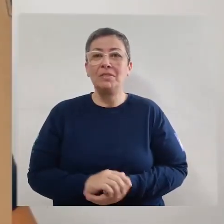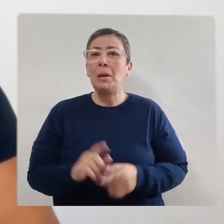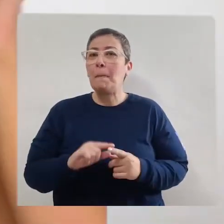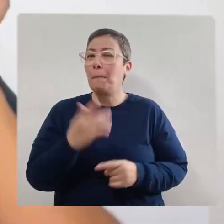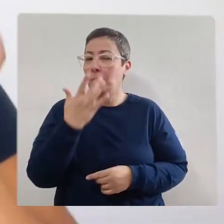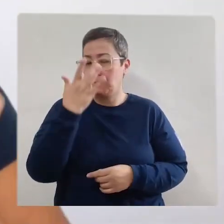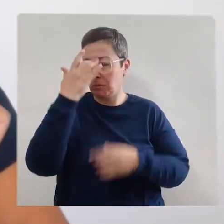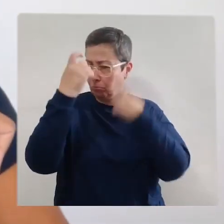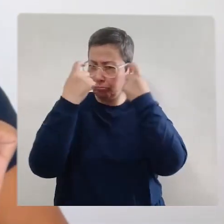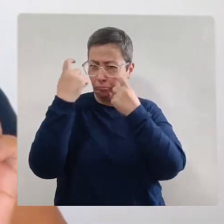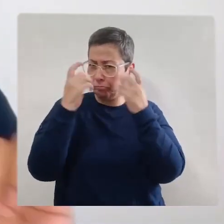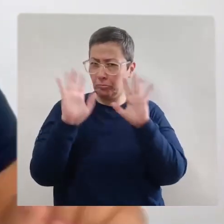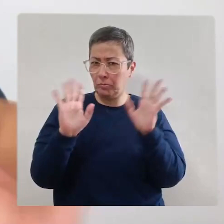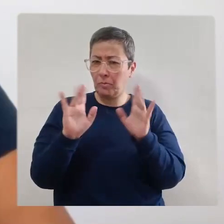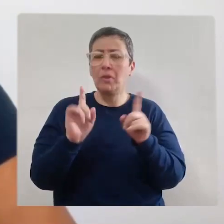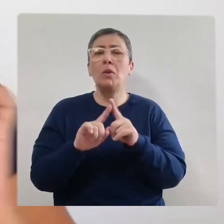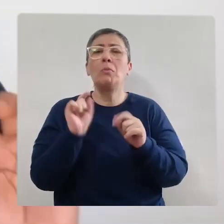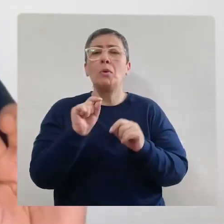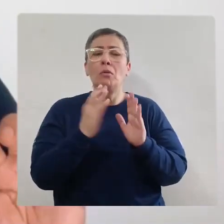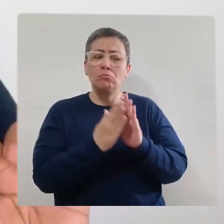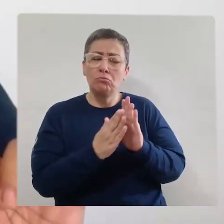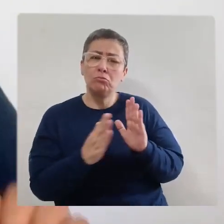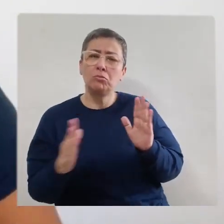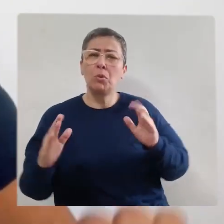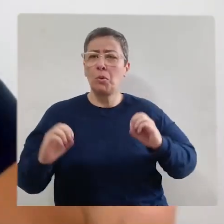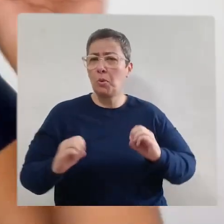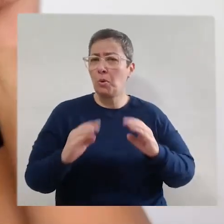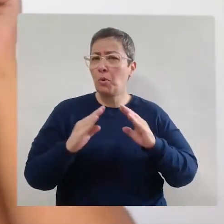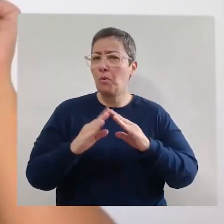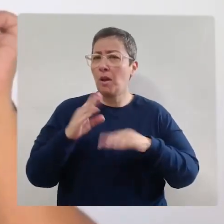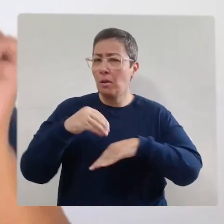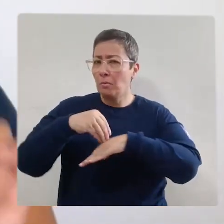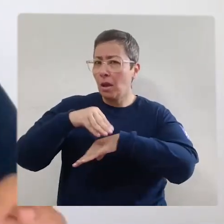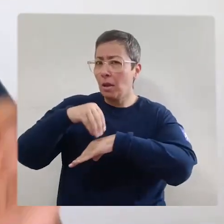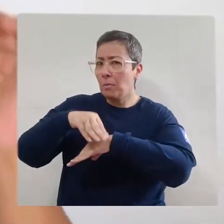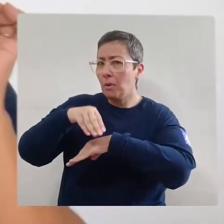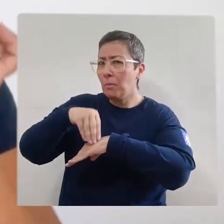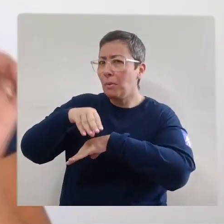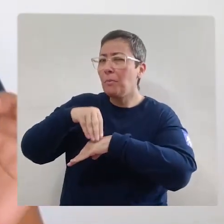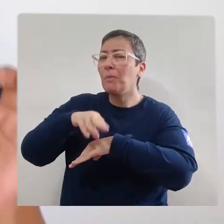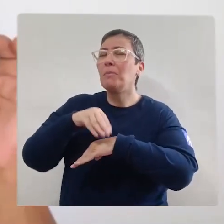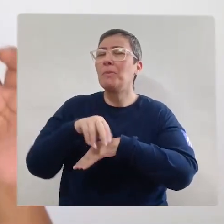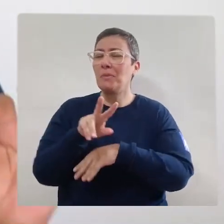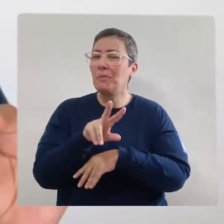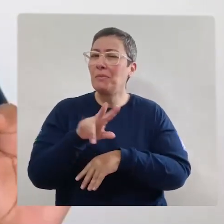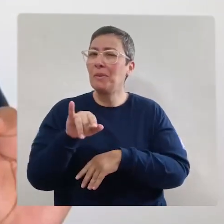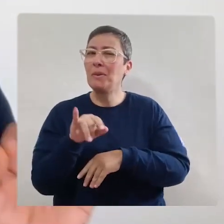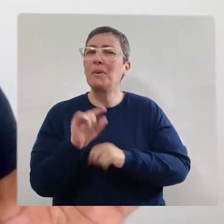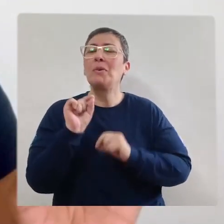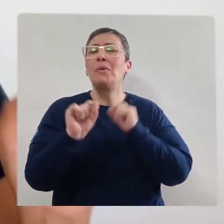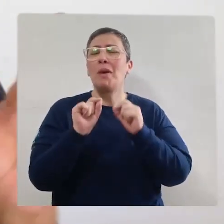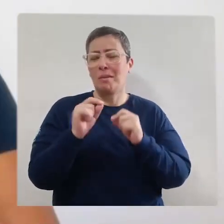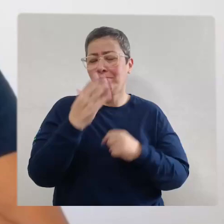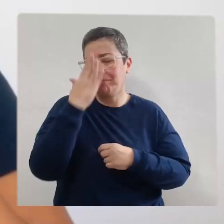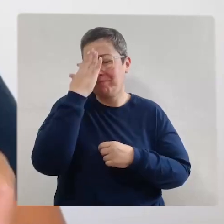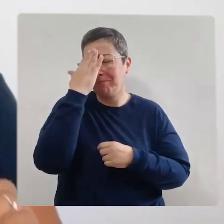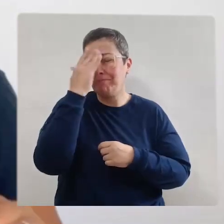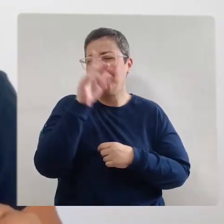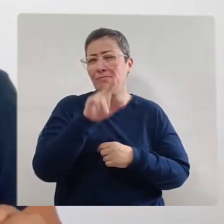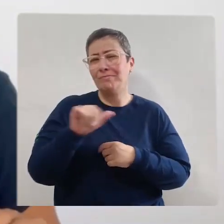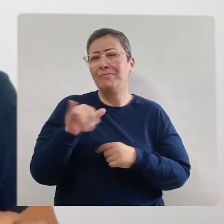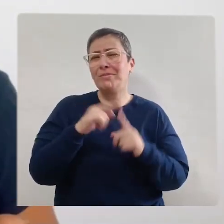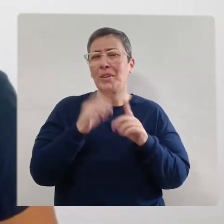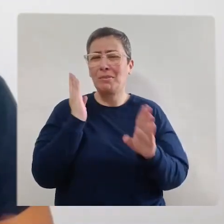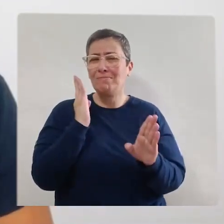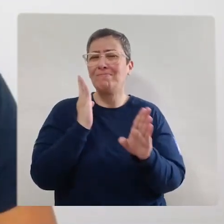Mas não se preocupe, durante o nosso programa eu vou dar a vocês algumas dicas e eu tenho certeza que